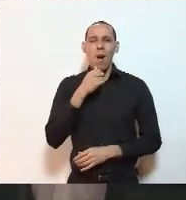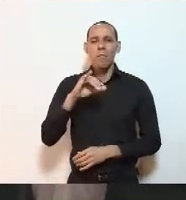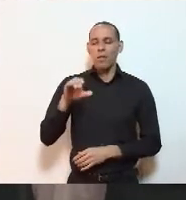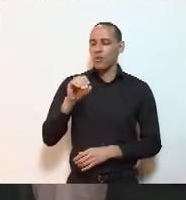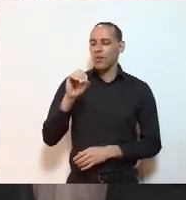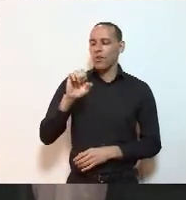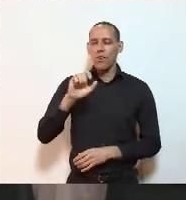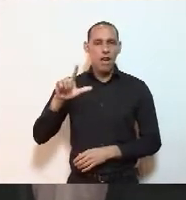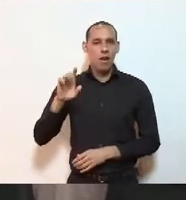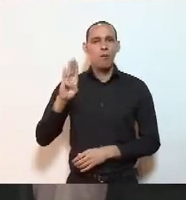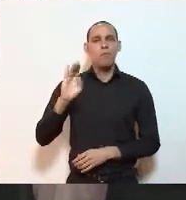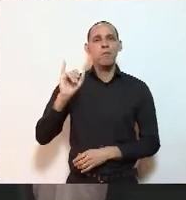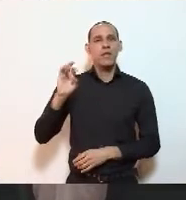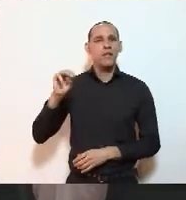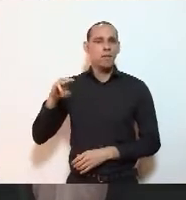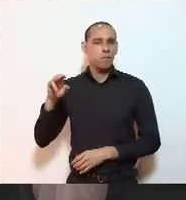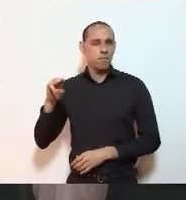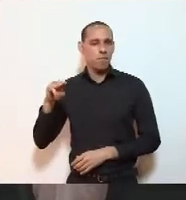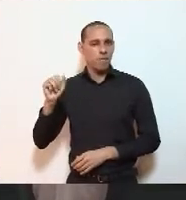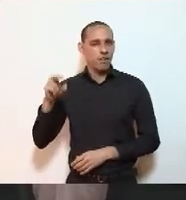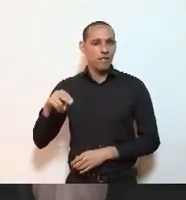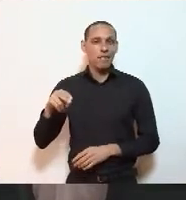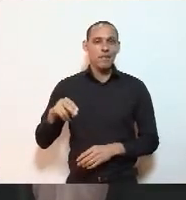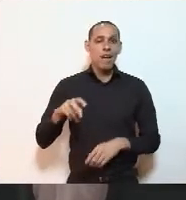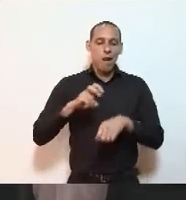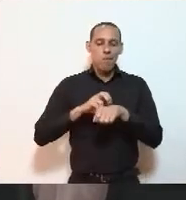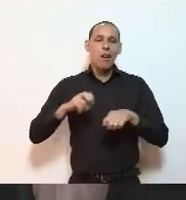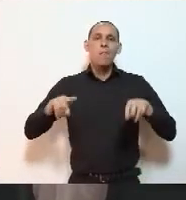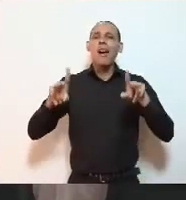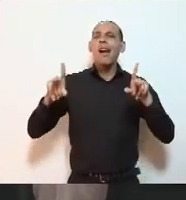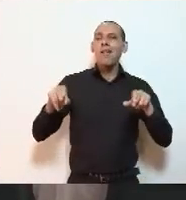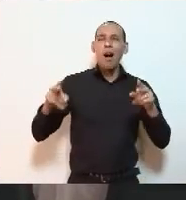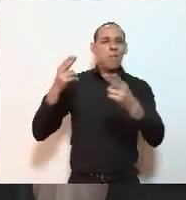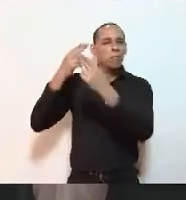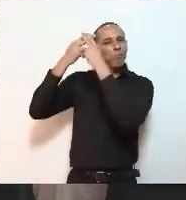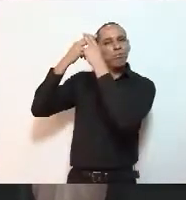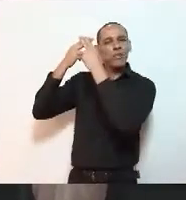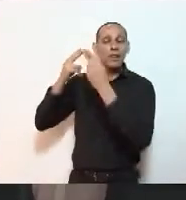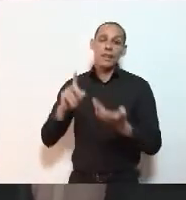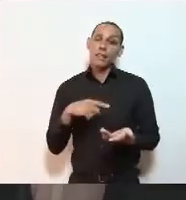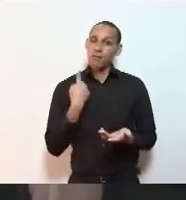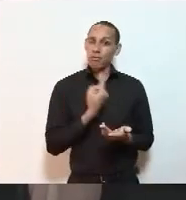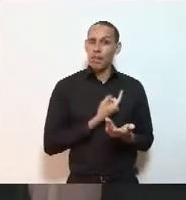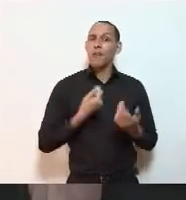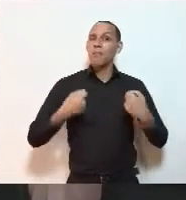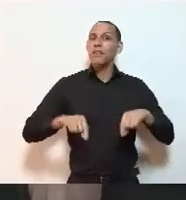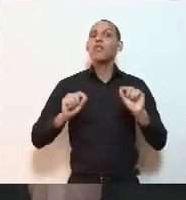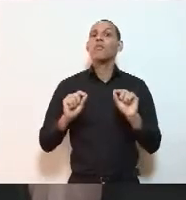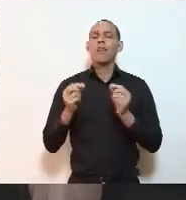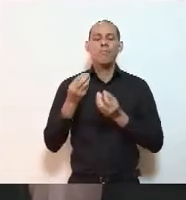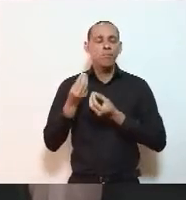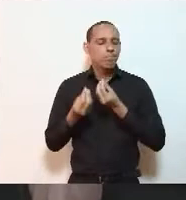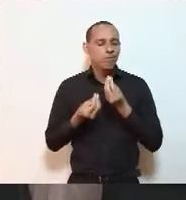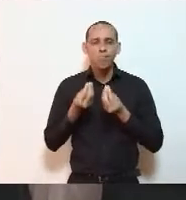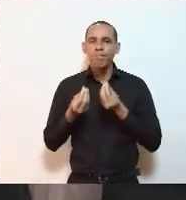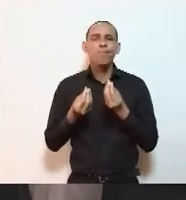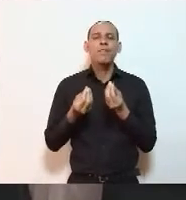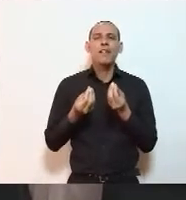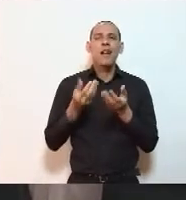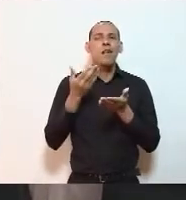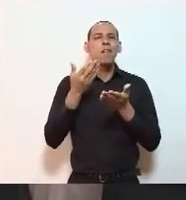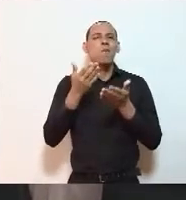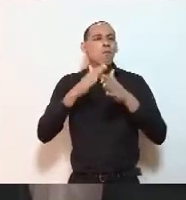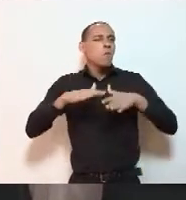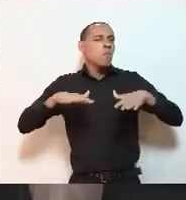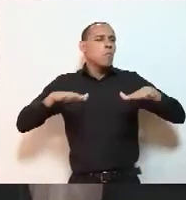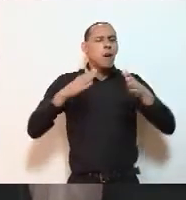Birman, que trata a pandemia como trauma, então, acho que nós temos também que estar muito sensíveis às perdas